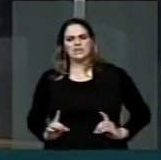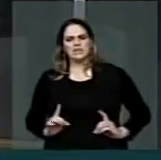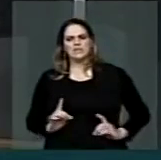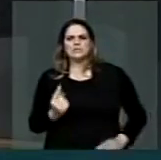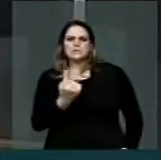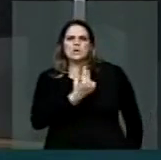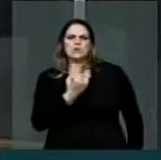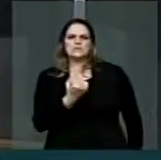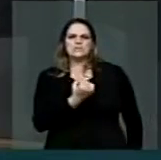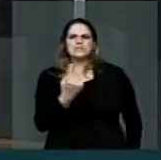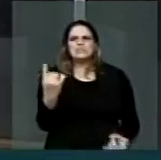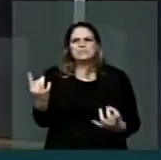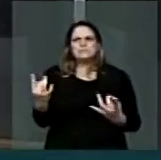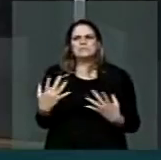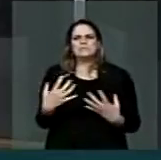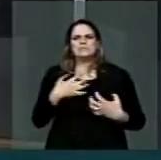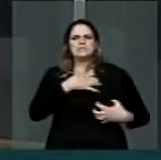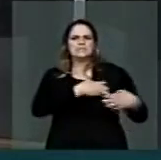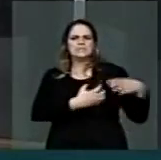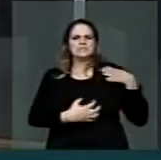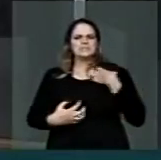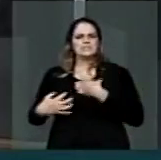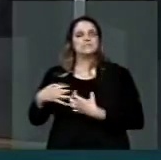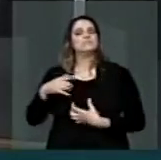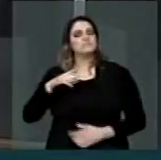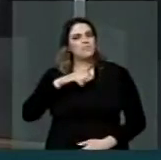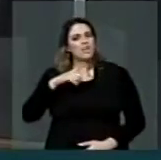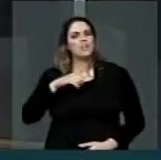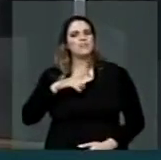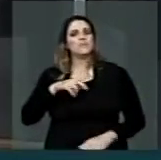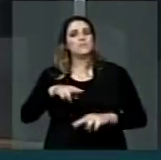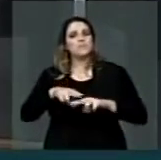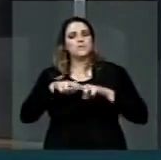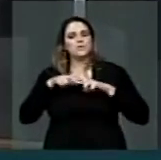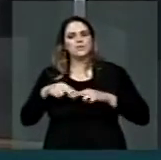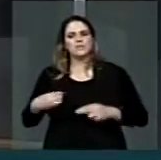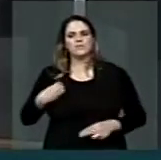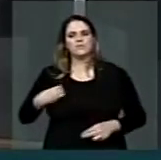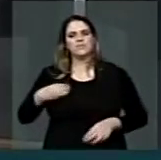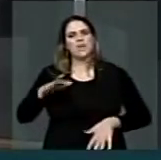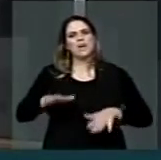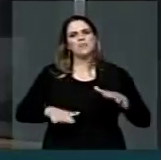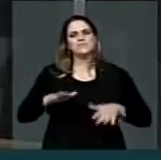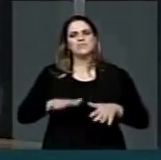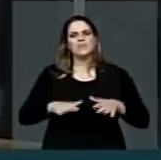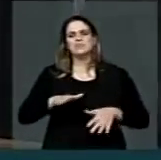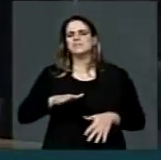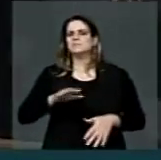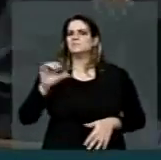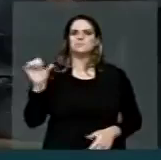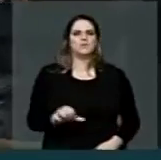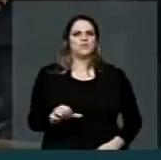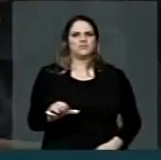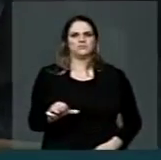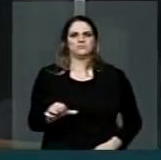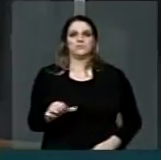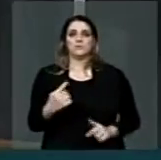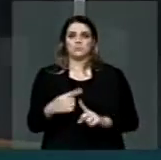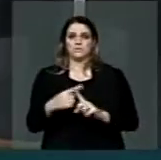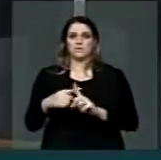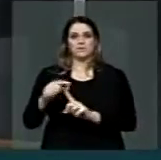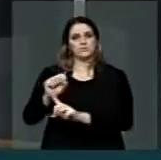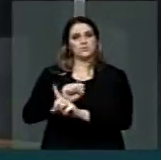desprezo podem perpassar suas emoções, tornando sua trajetória, em alguns casos, dificultada, já que a nossa sociedade